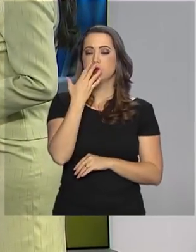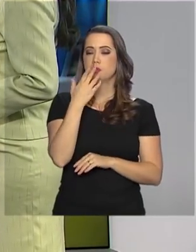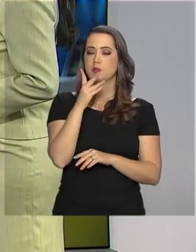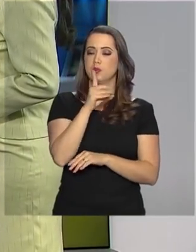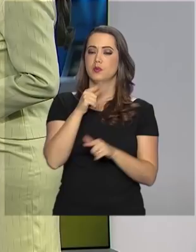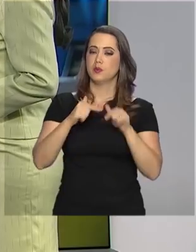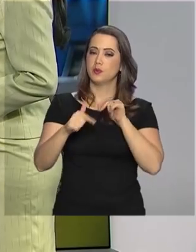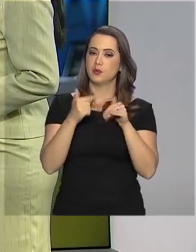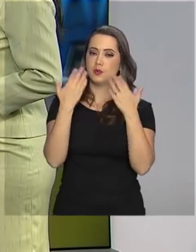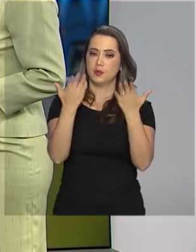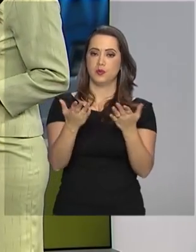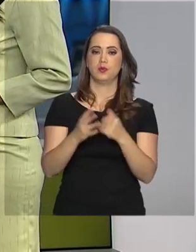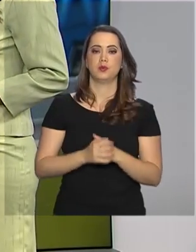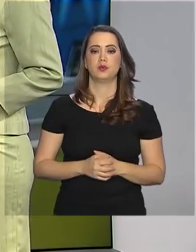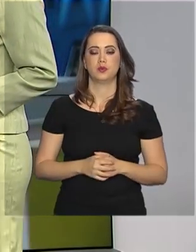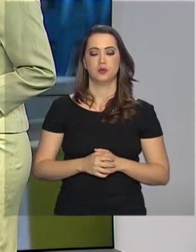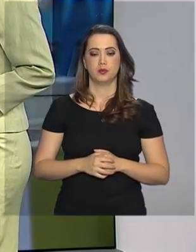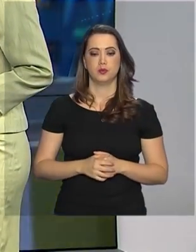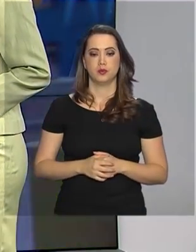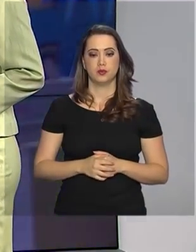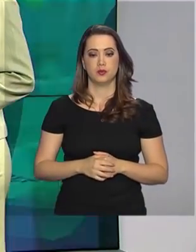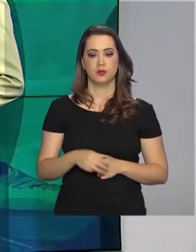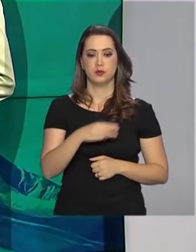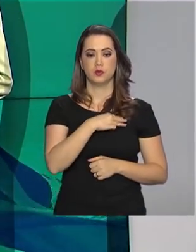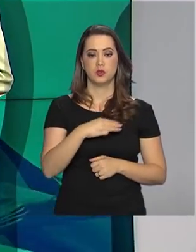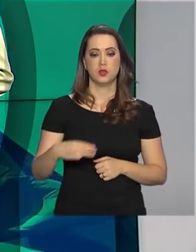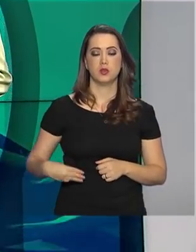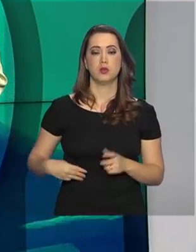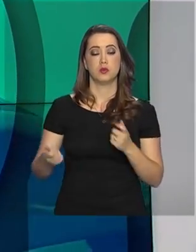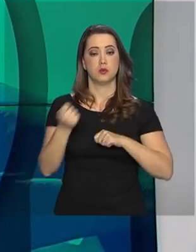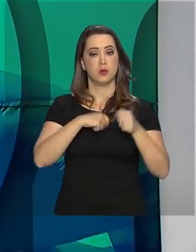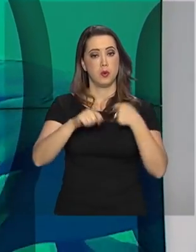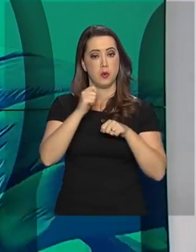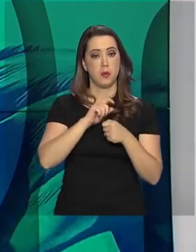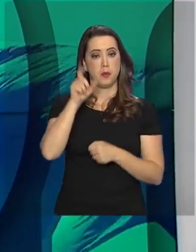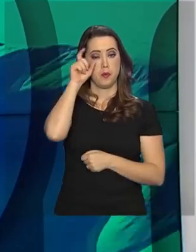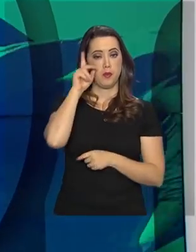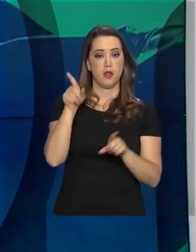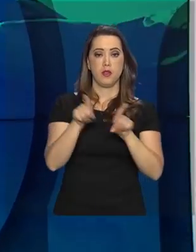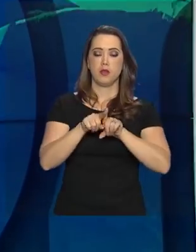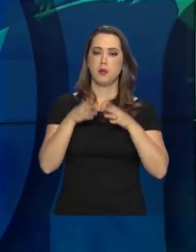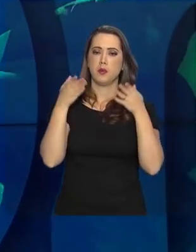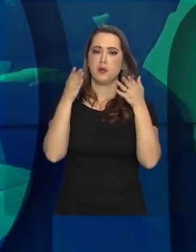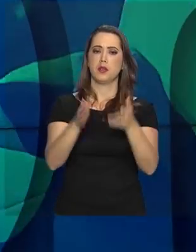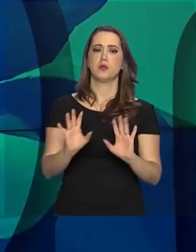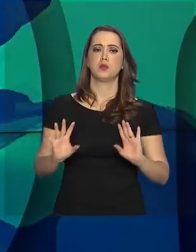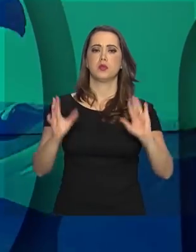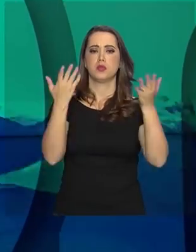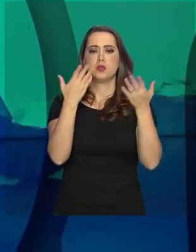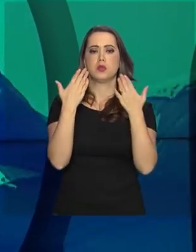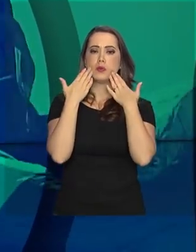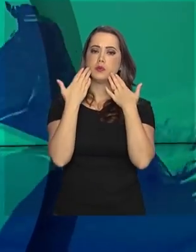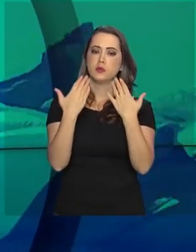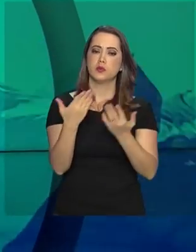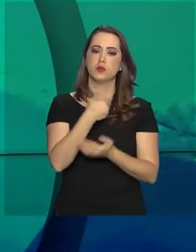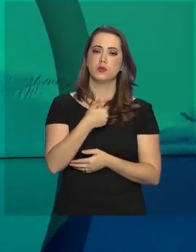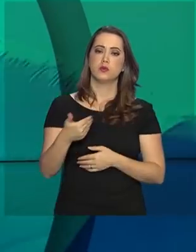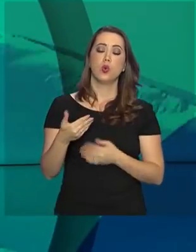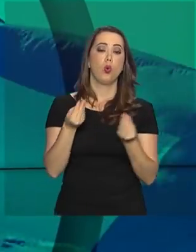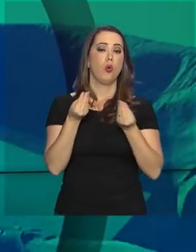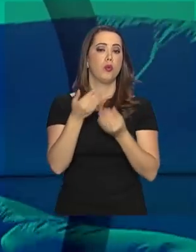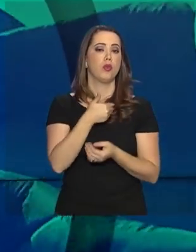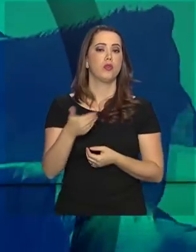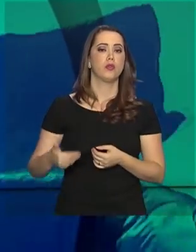Um bom trabalho para você. E o ministro da Economia, Paulo Guedes, também participou do evento para apresentar